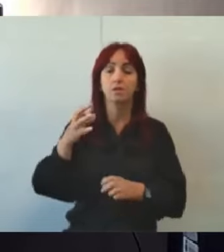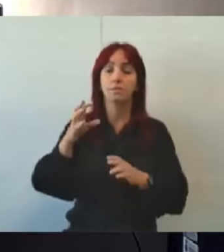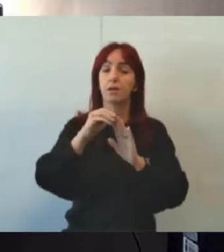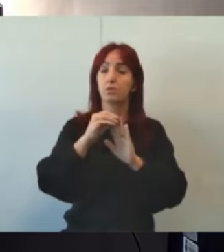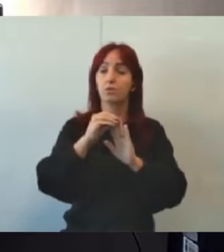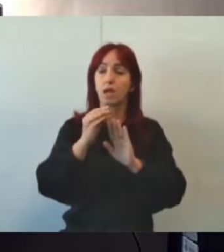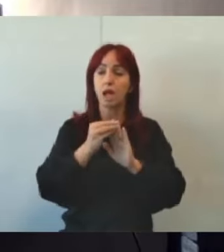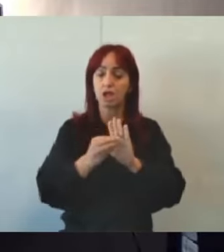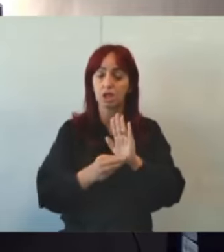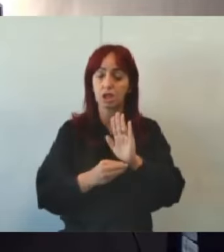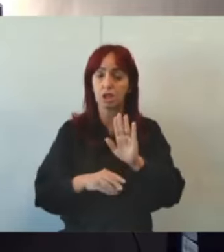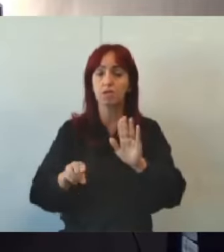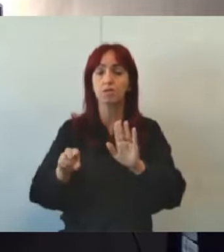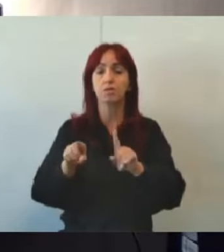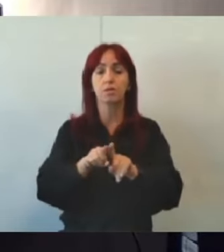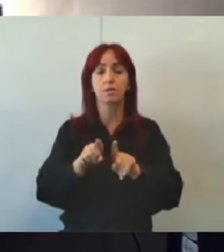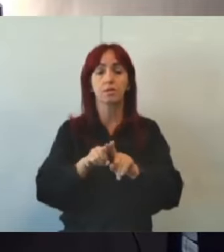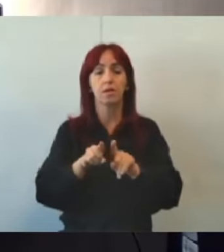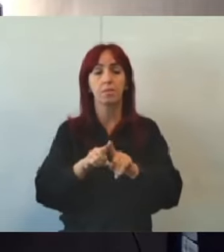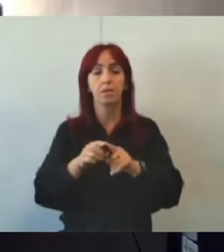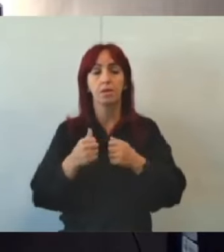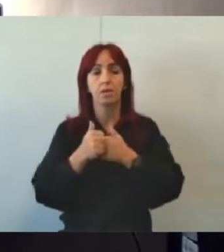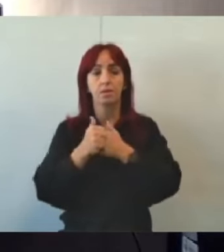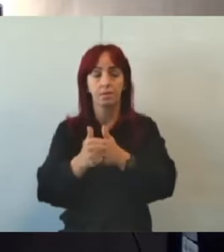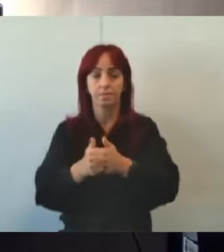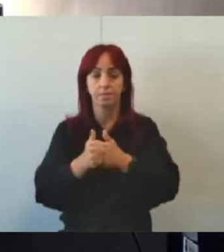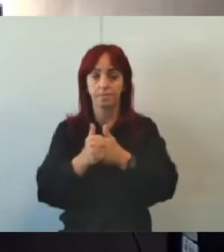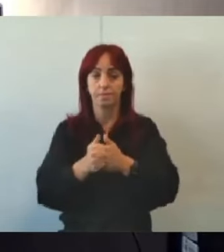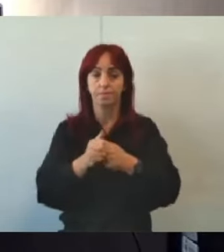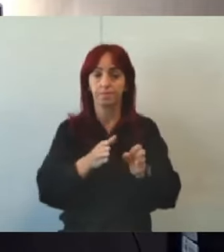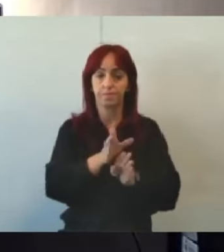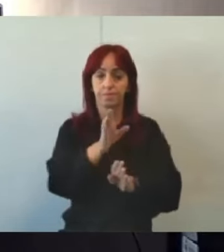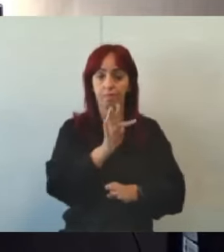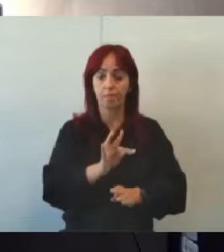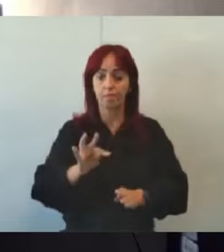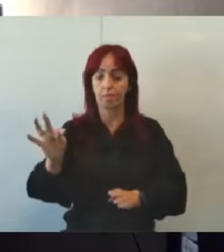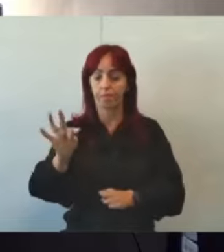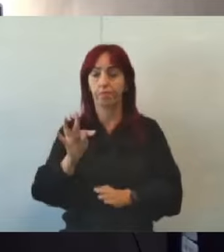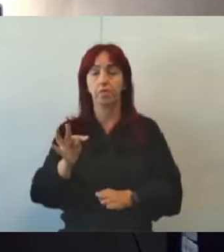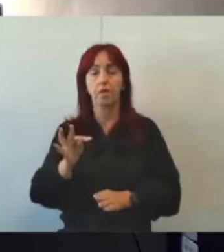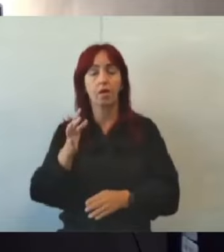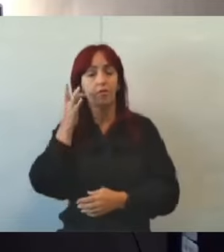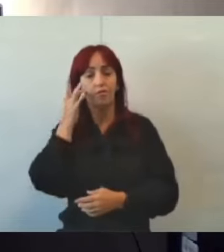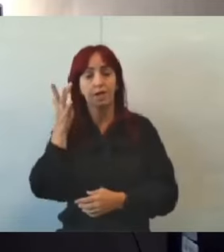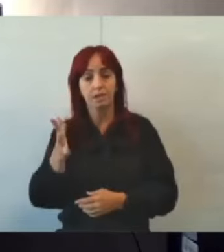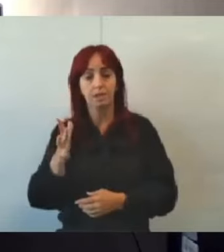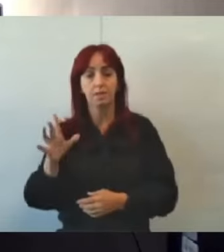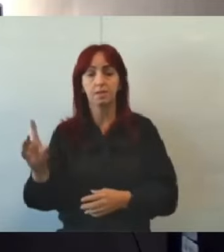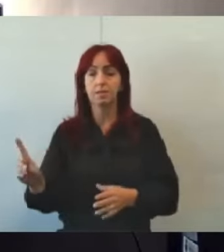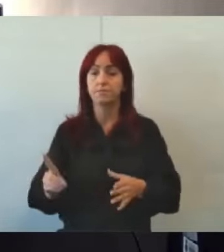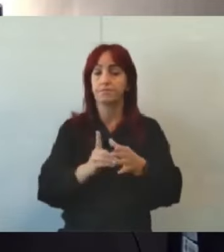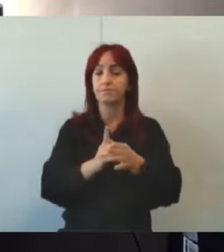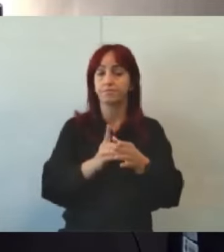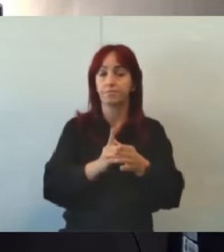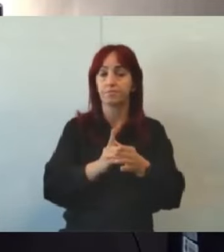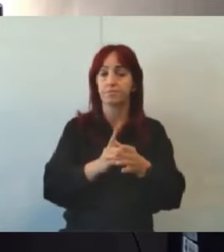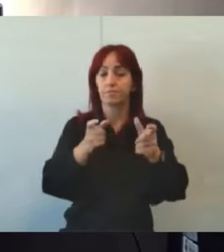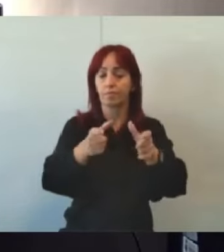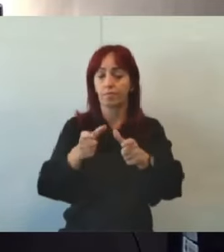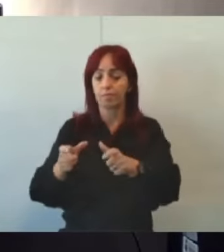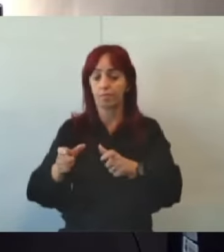dos casos pelos conselhos tutelares. Ele facilita a integração entre os diferentes órgãos. Ele ainda não foi